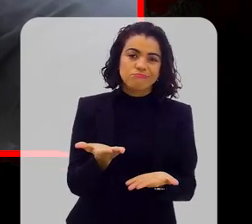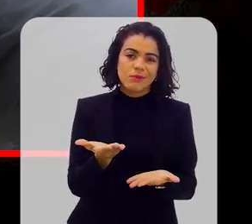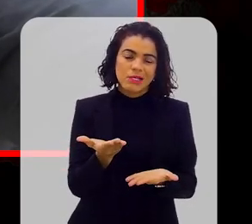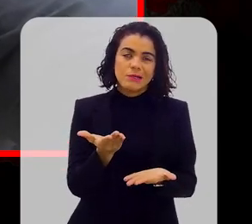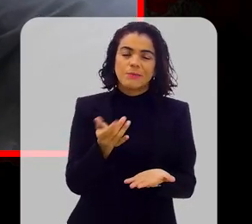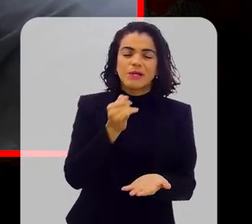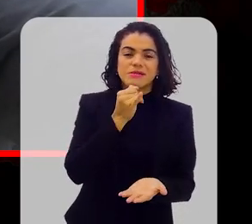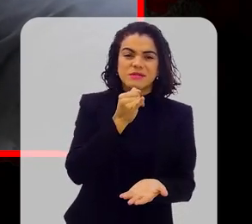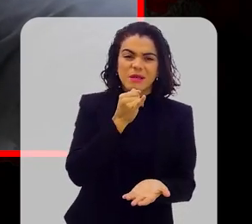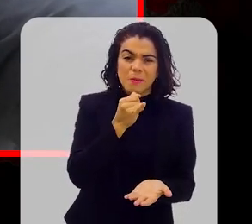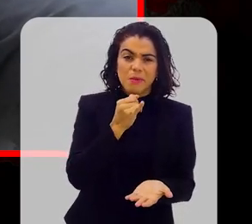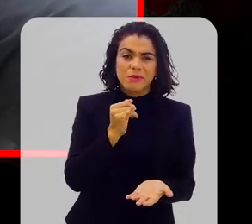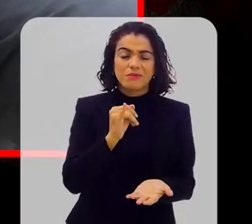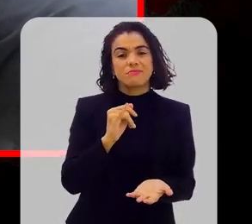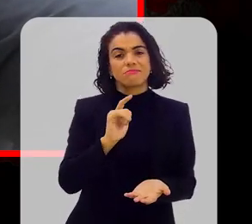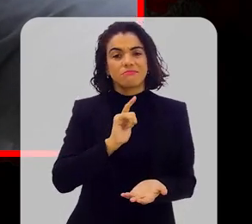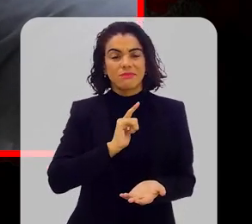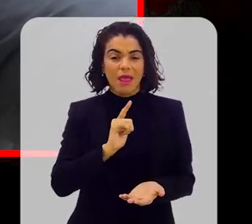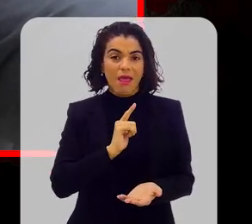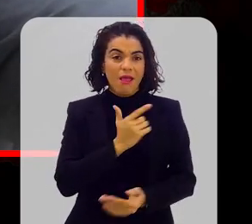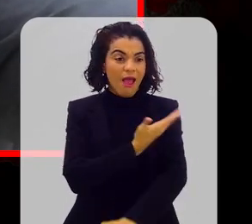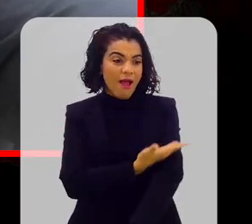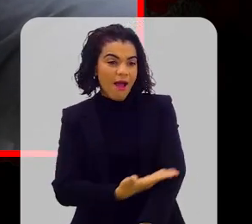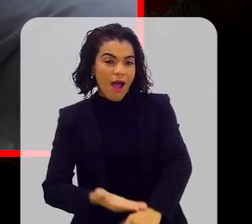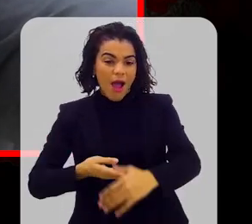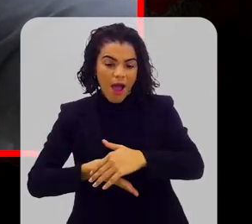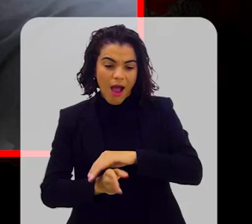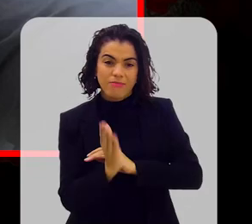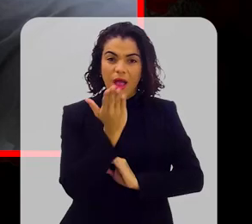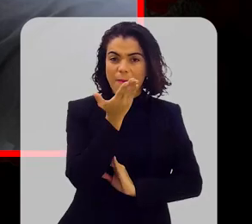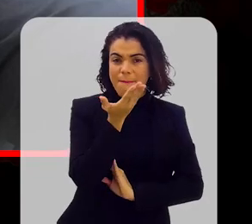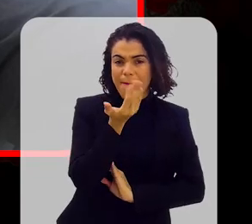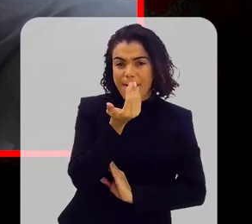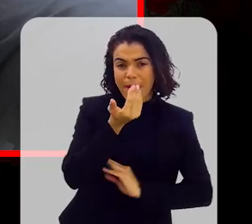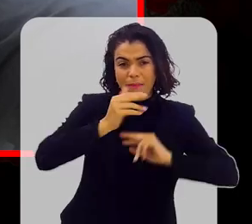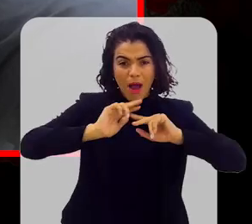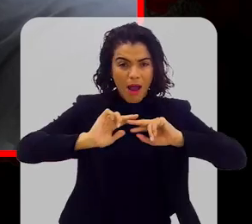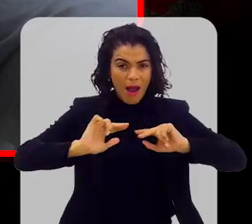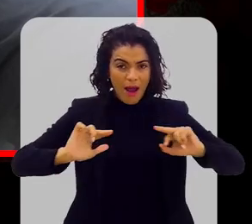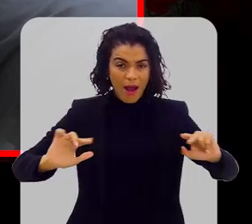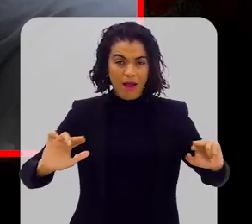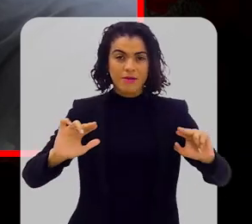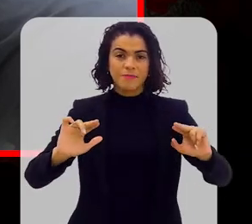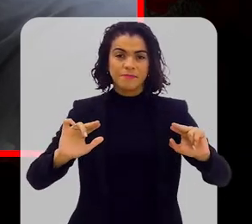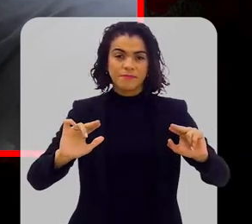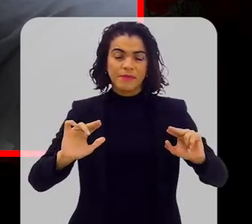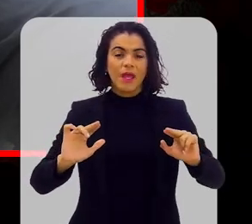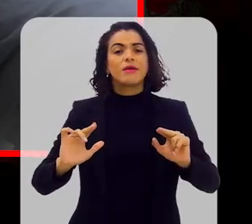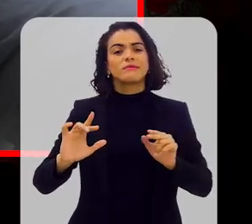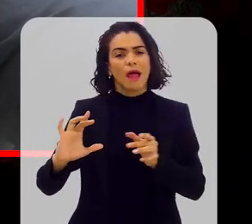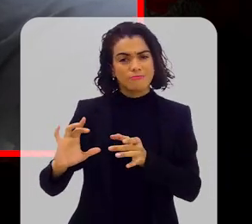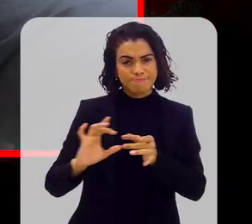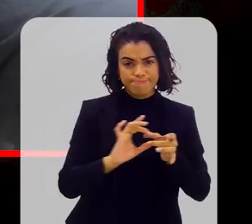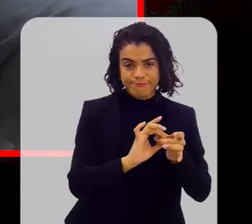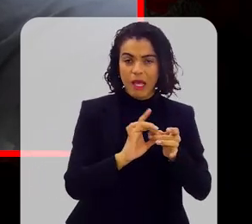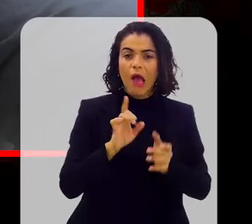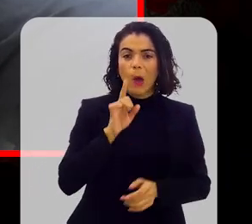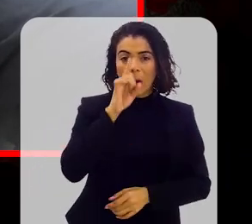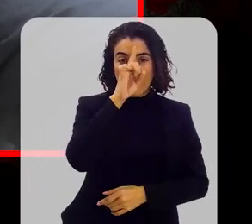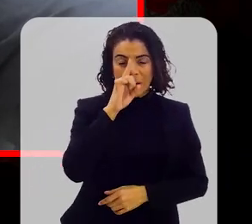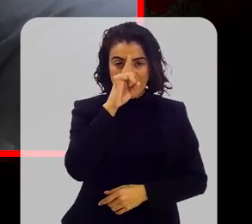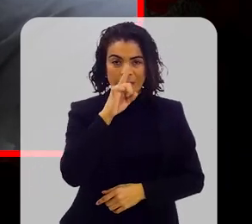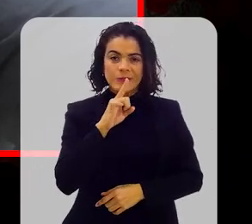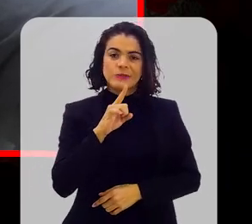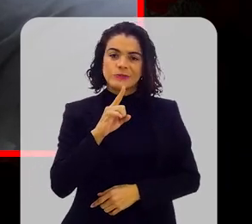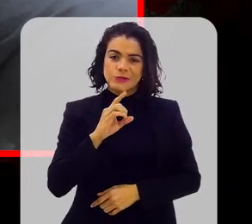A gente tem... Os hábitos alimentares, eles estão relacionados ao risco de câncer colorental.